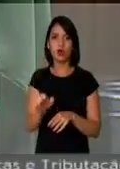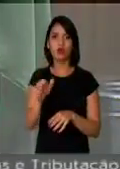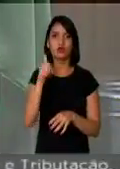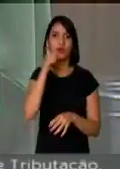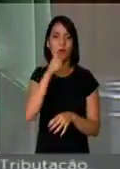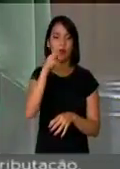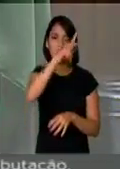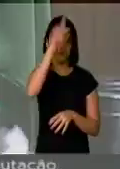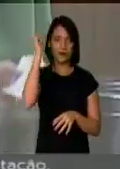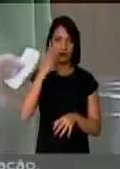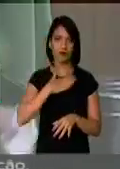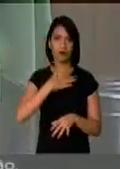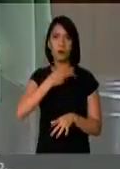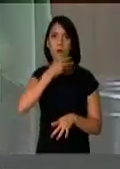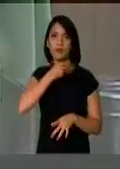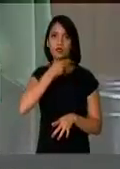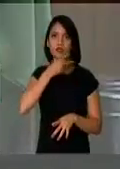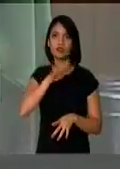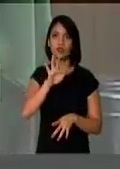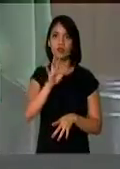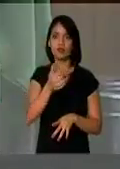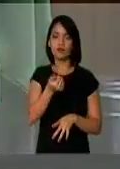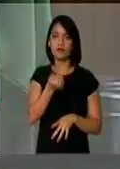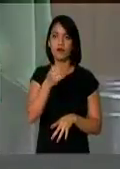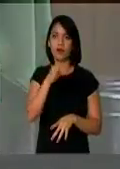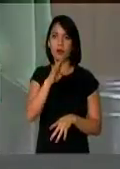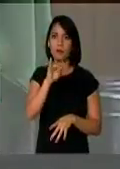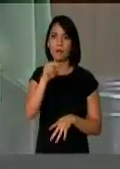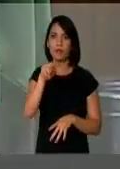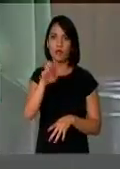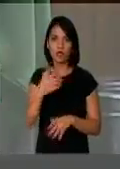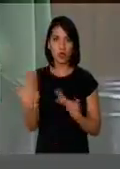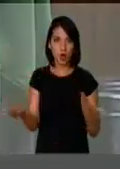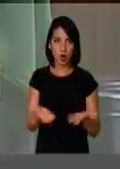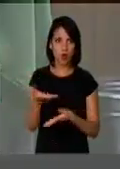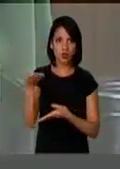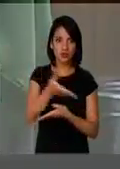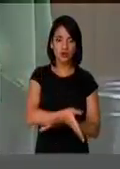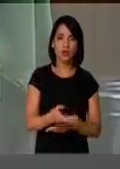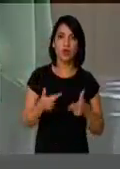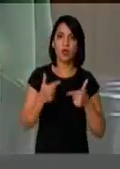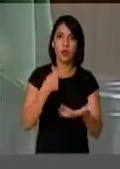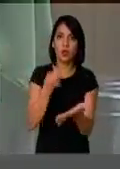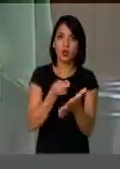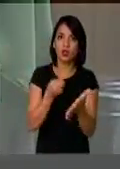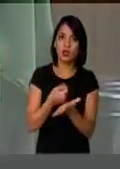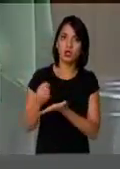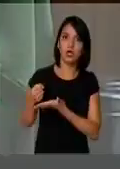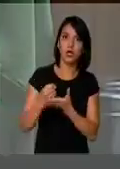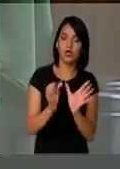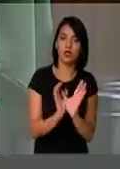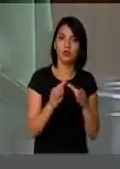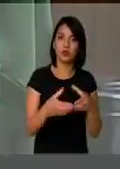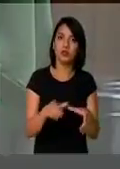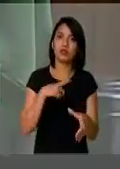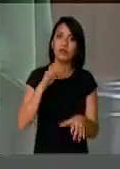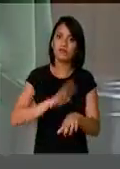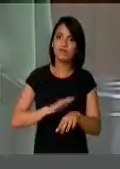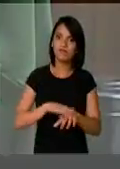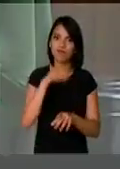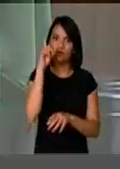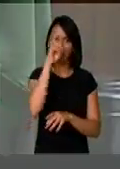Fá, Fabiane, está presente hoje aqui em Brasília, lutando pela sua comunidade, que passa por diversas dificuldades.